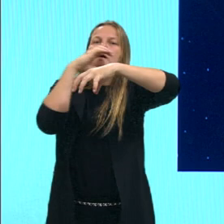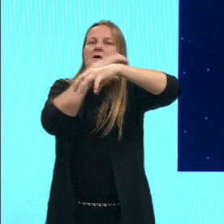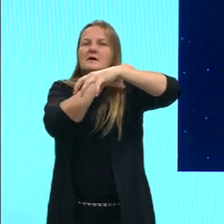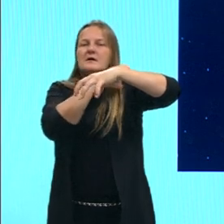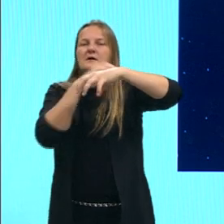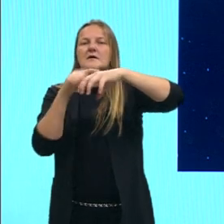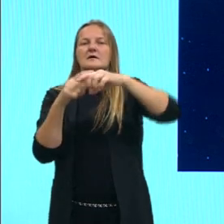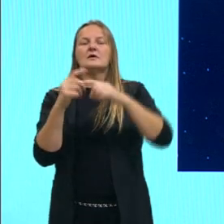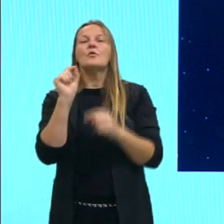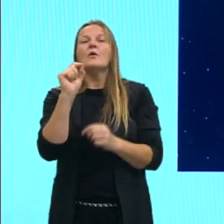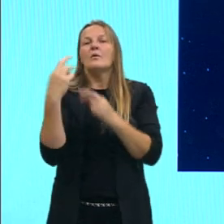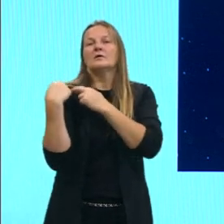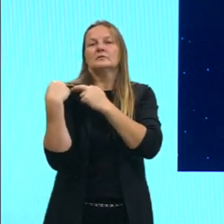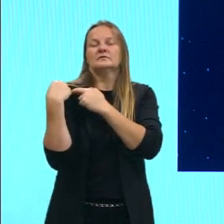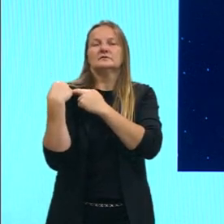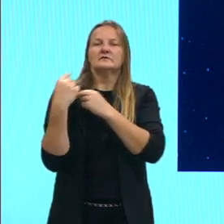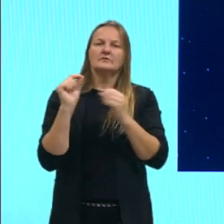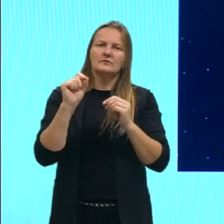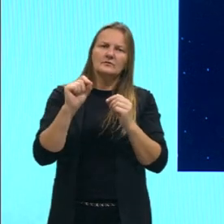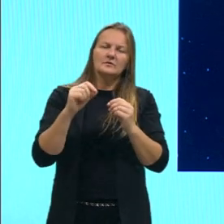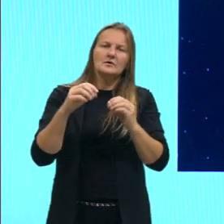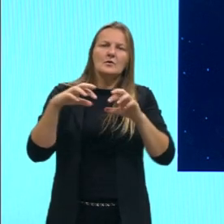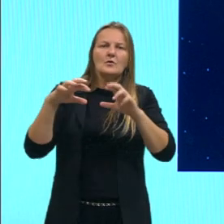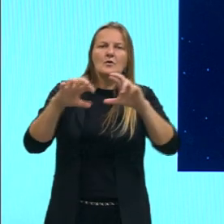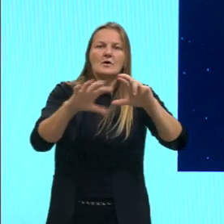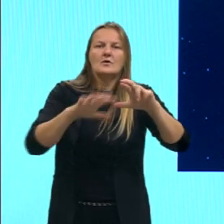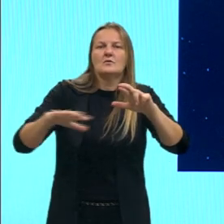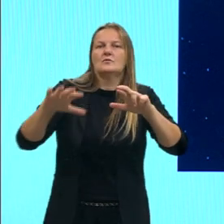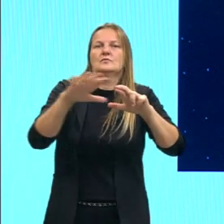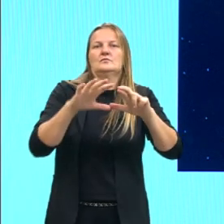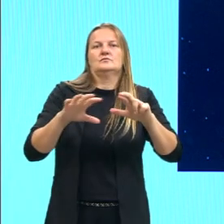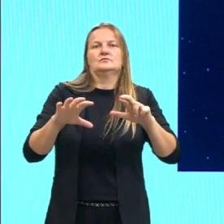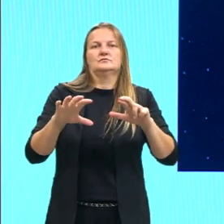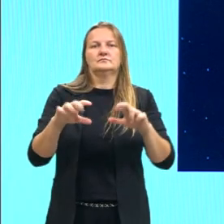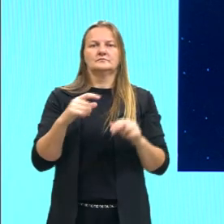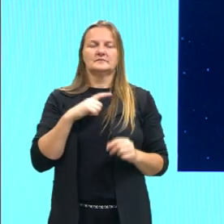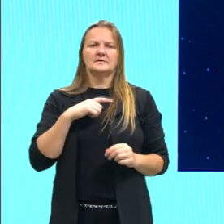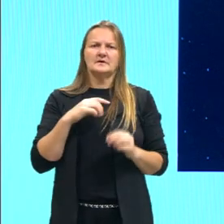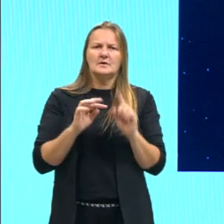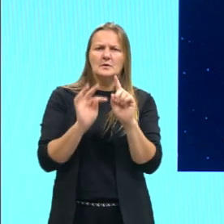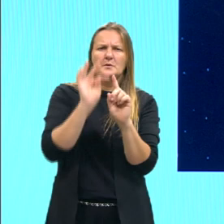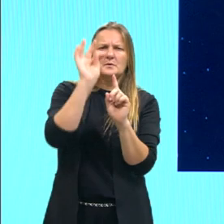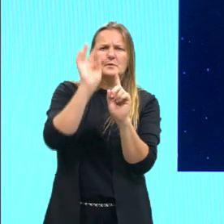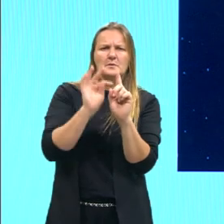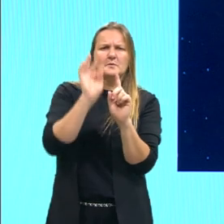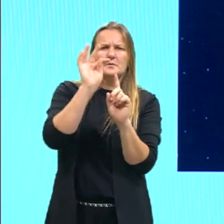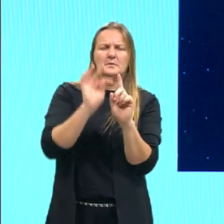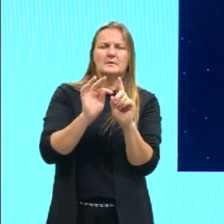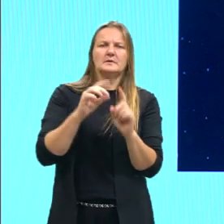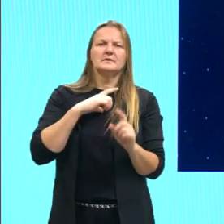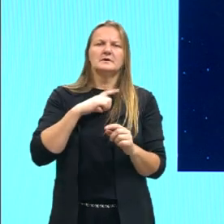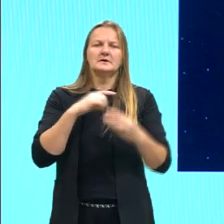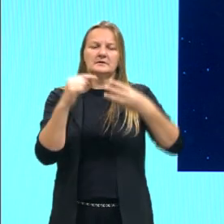Então quem é responsável por essas zonas térmicas e, né, a temperada, o nome diz aí,